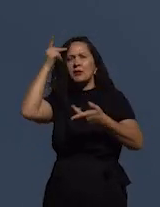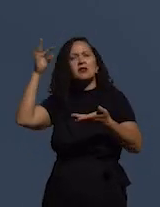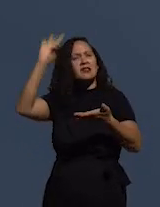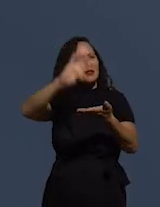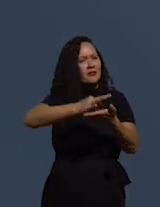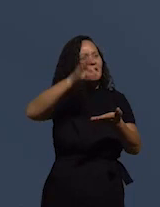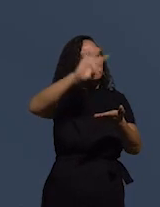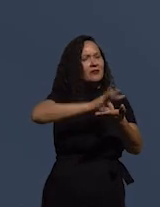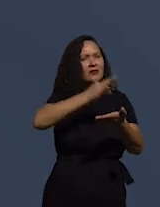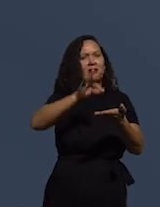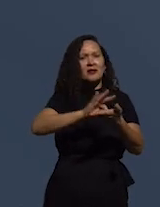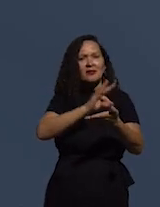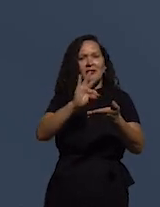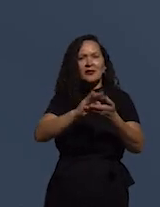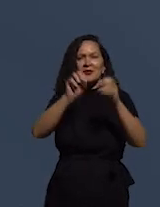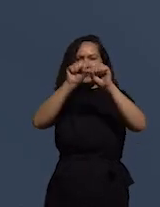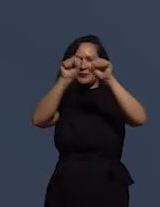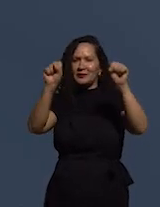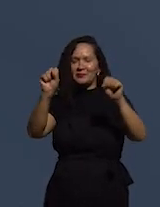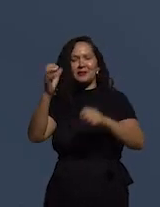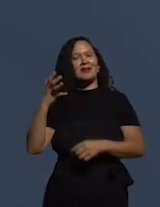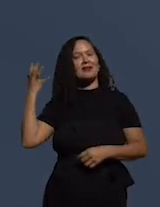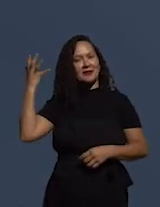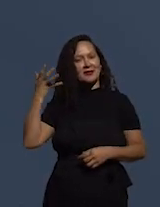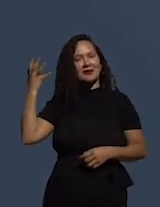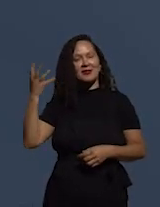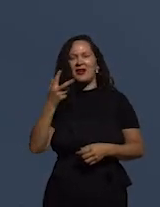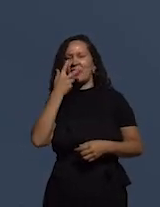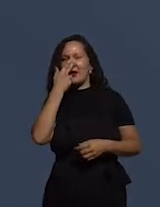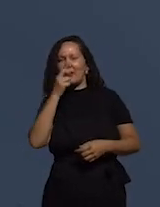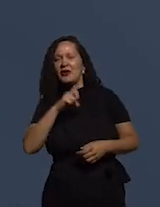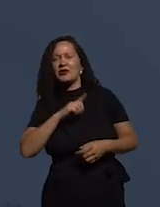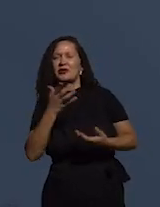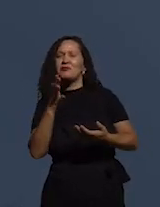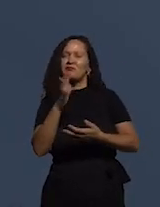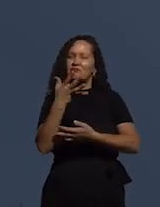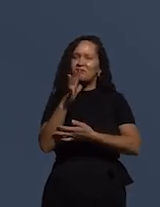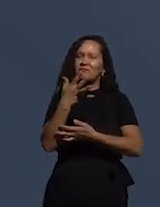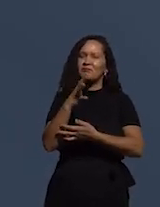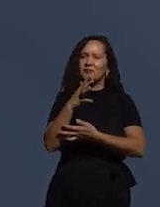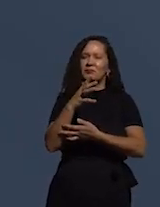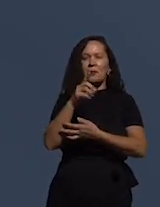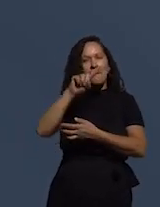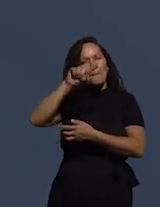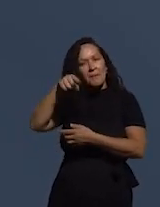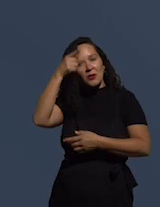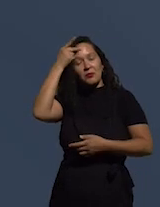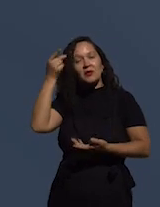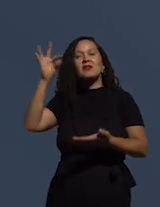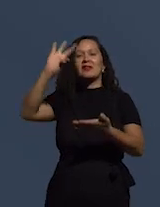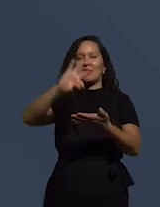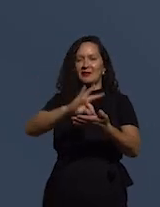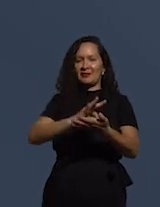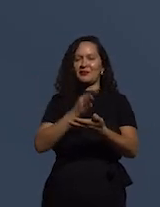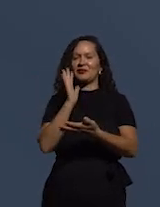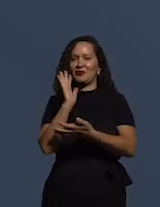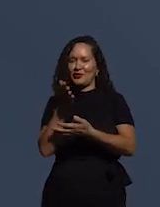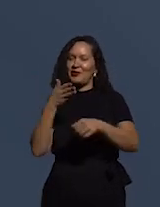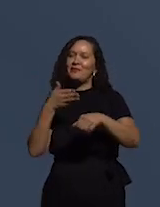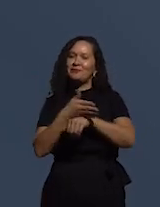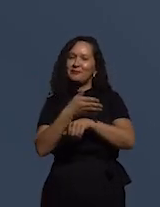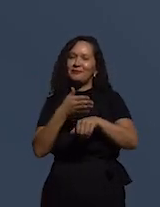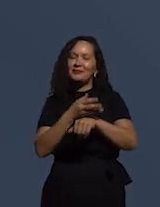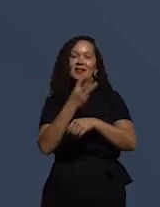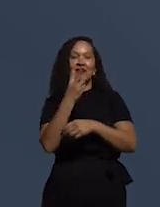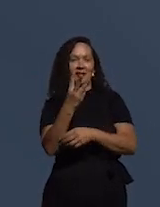seminário, que, se eu não me engano, Vivian, já contou com mais de mil inscritos, nessas